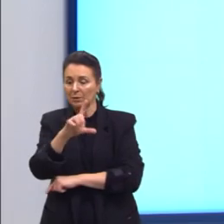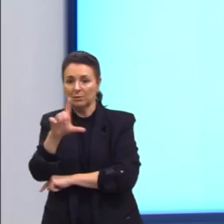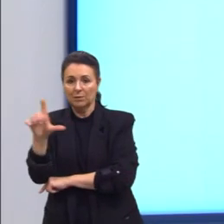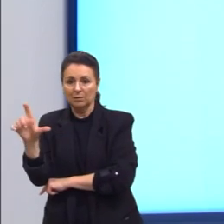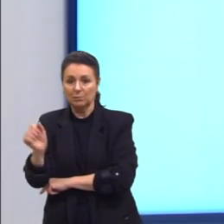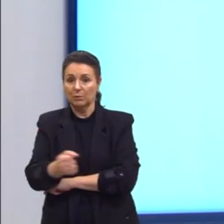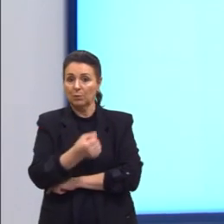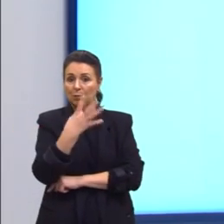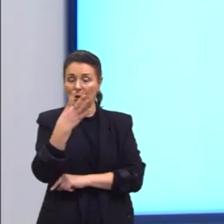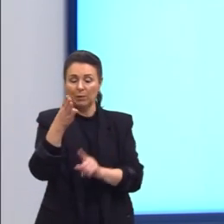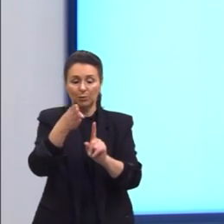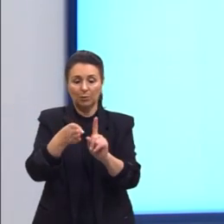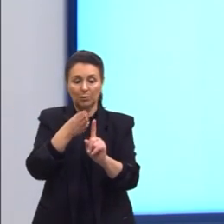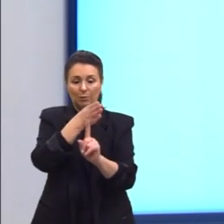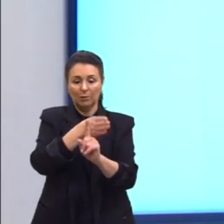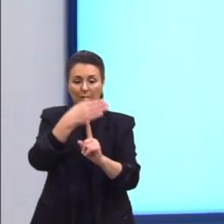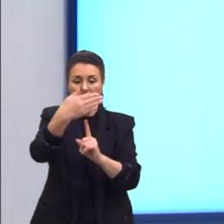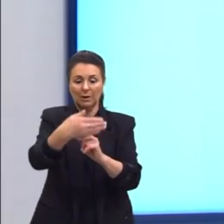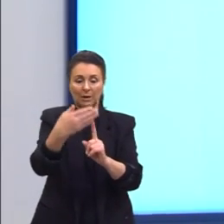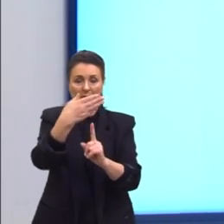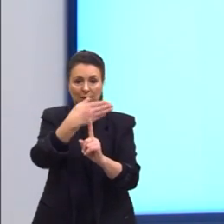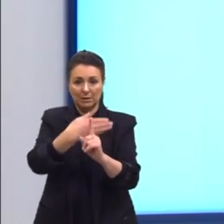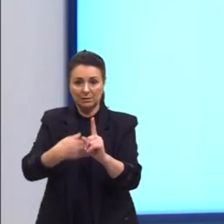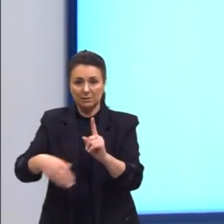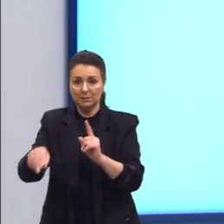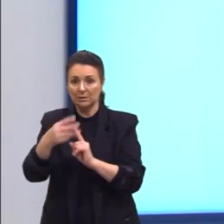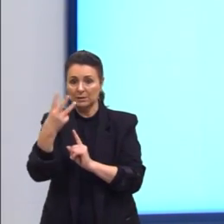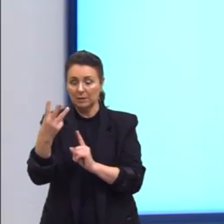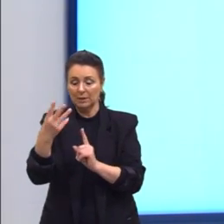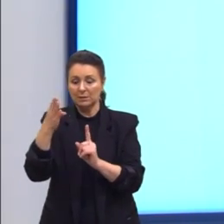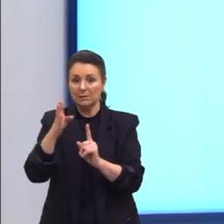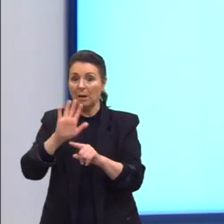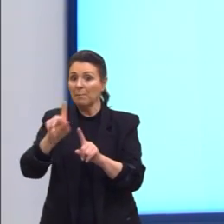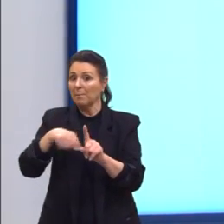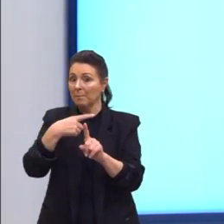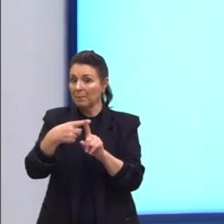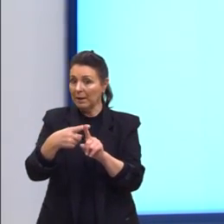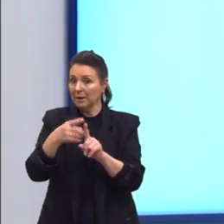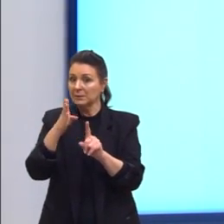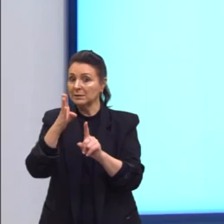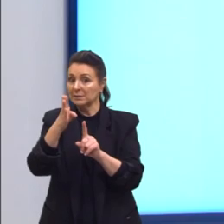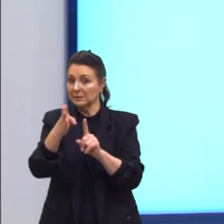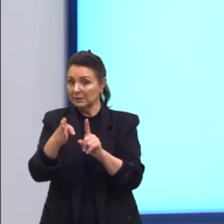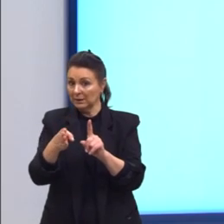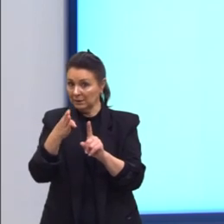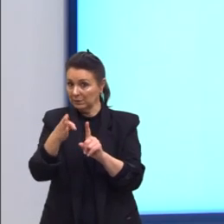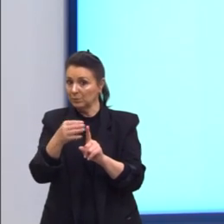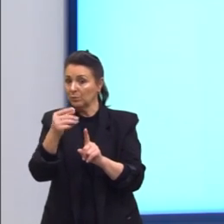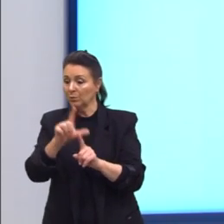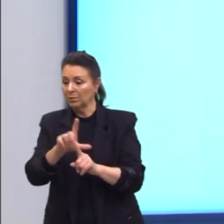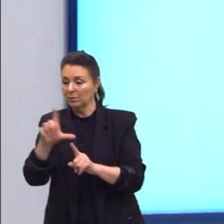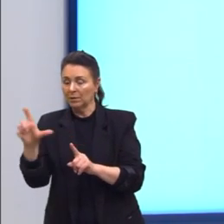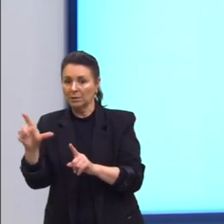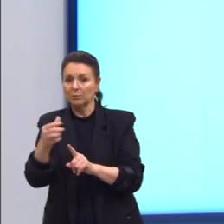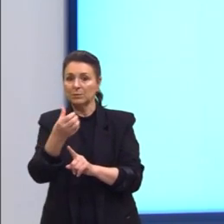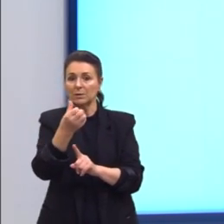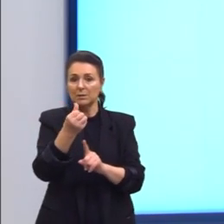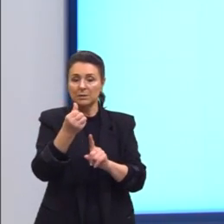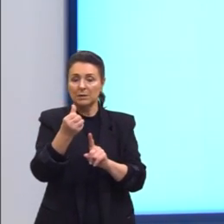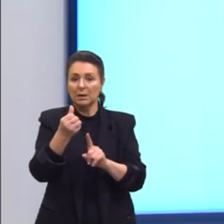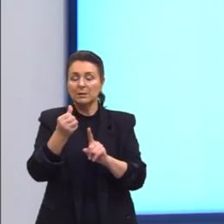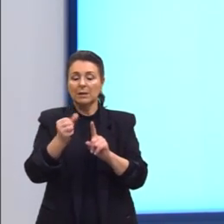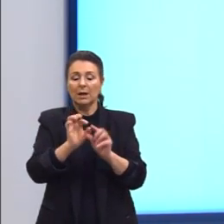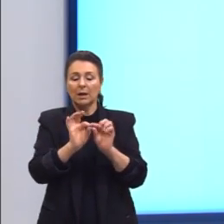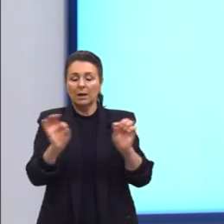uma que seria aqui a base, e mais três faces ali laterais. Temos seis arestas e